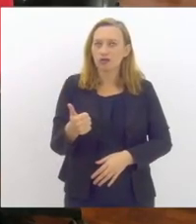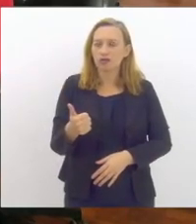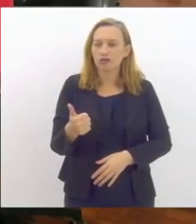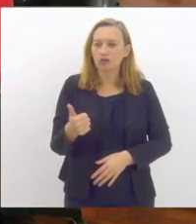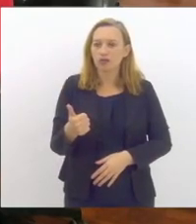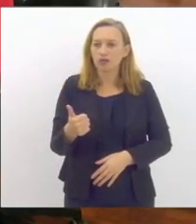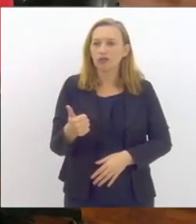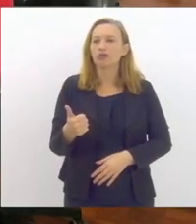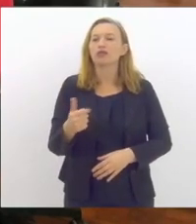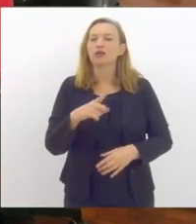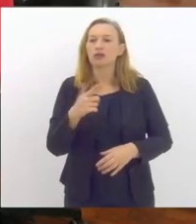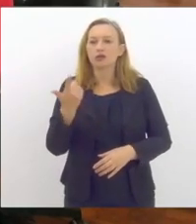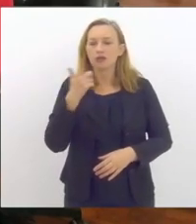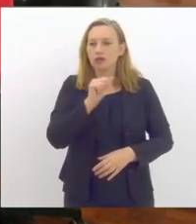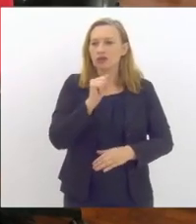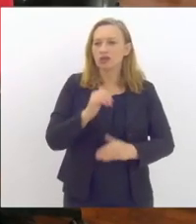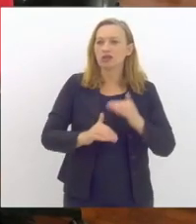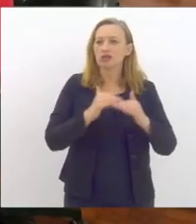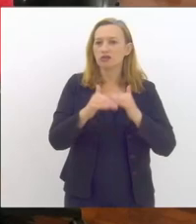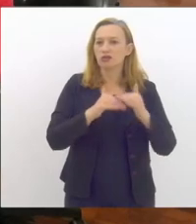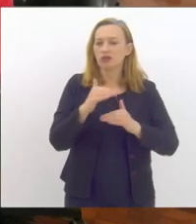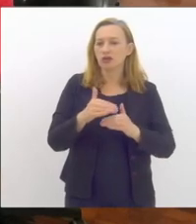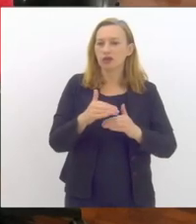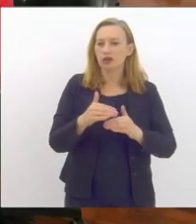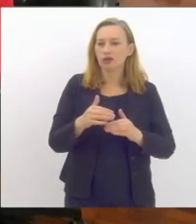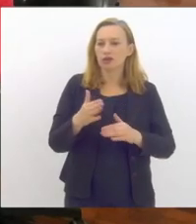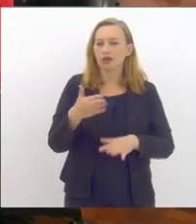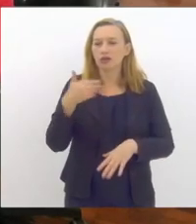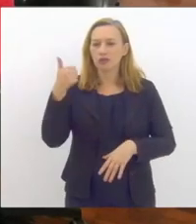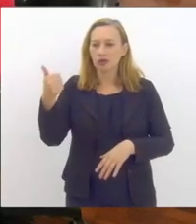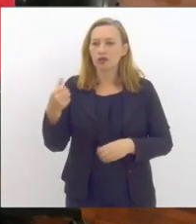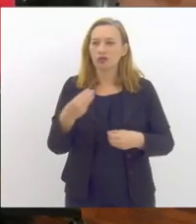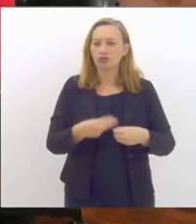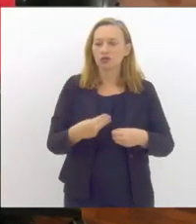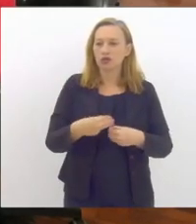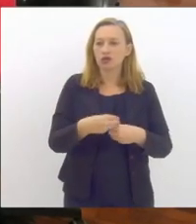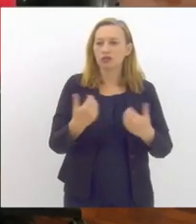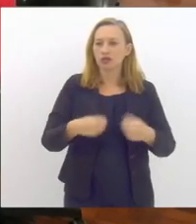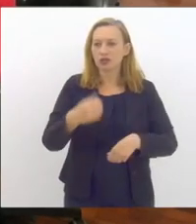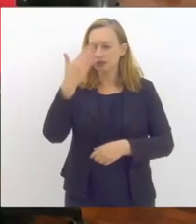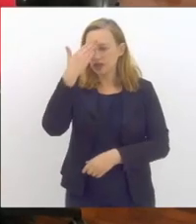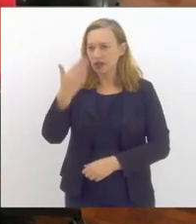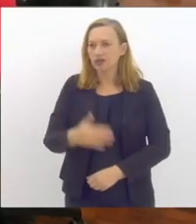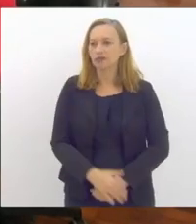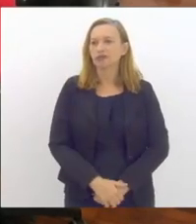para que a gente consiga desempenhar isso nos motivos que mais precisam. Obrigada.